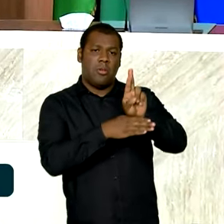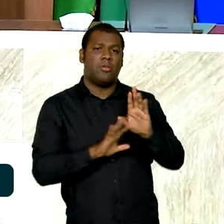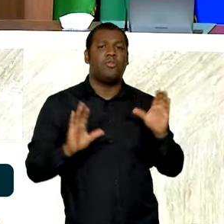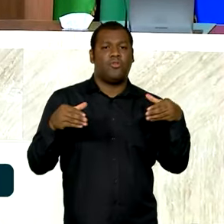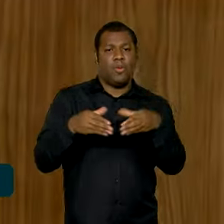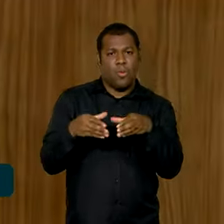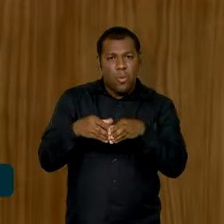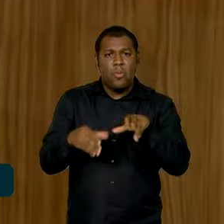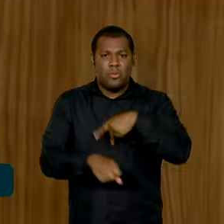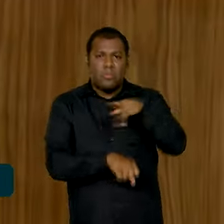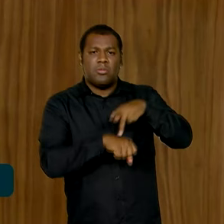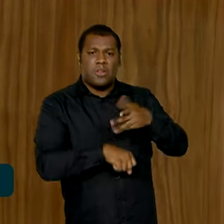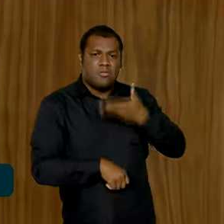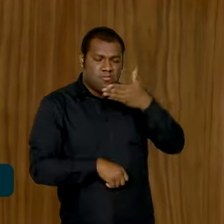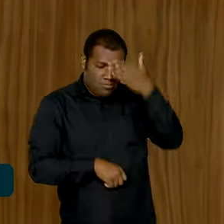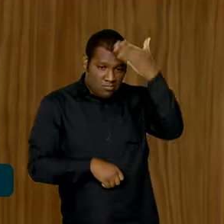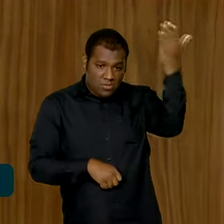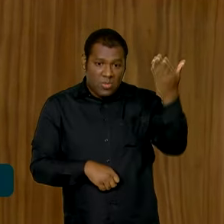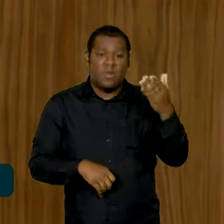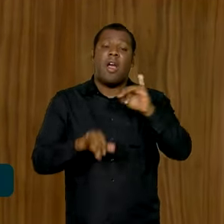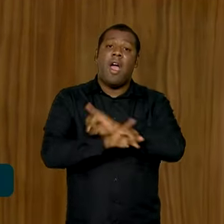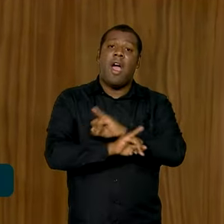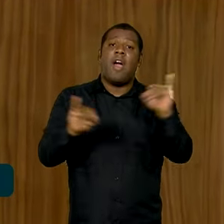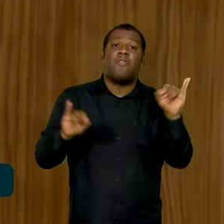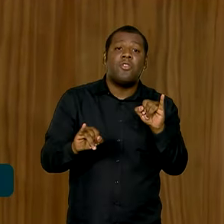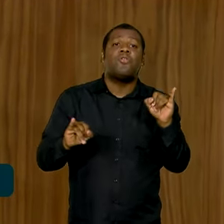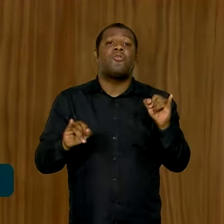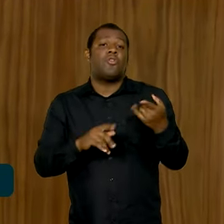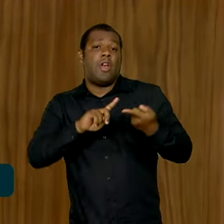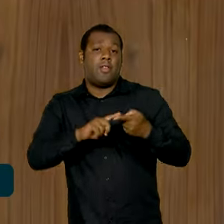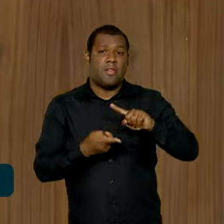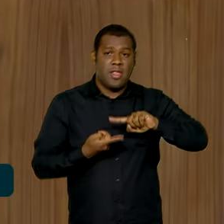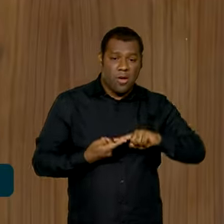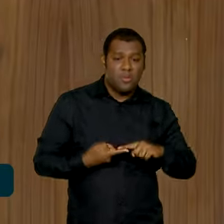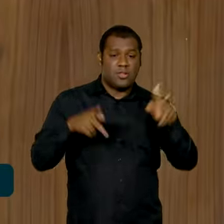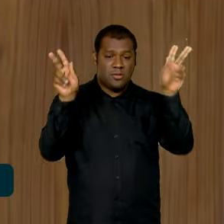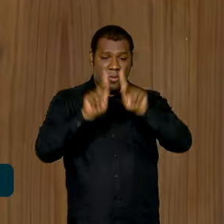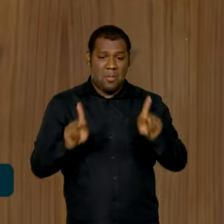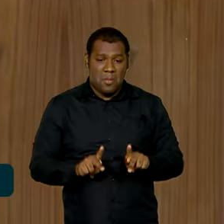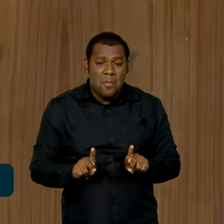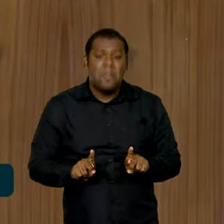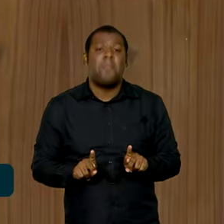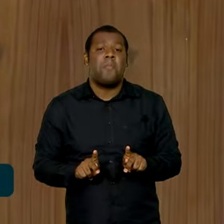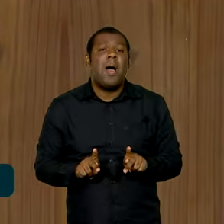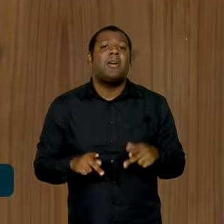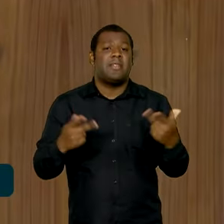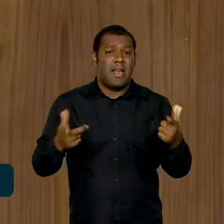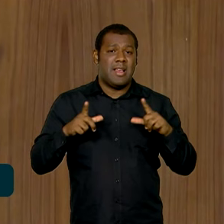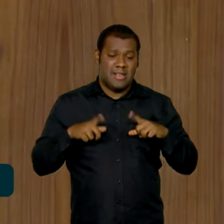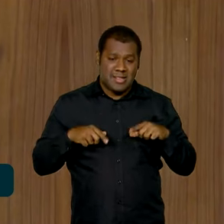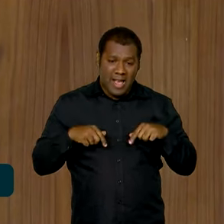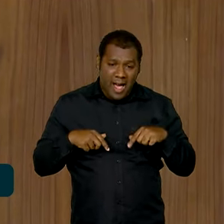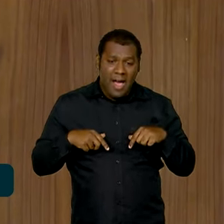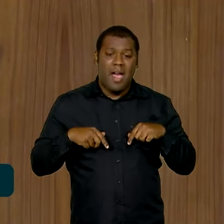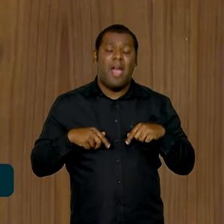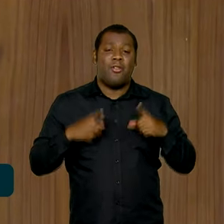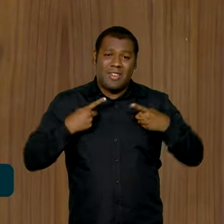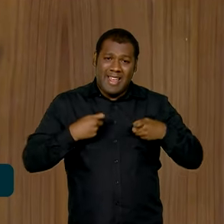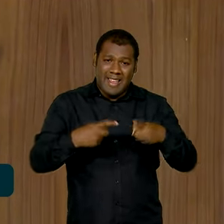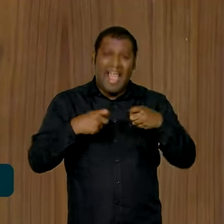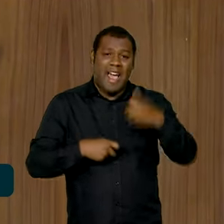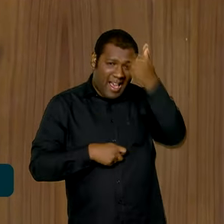voltou a falar sobre a retomada das negociações de paz no conflito entre Israel e Hamas e defendeu o